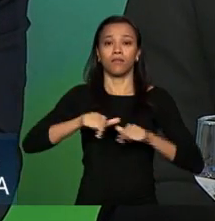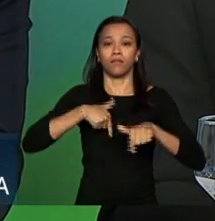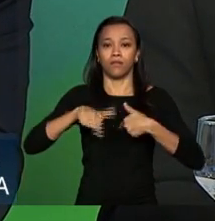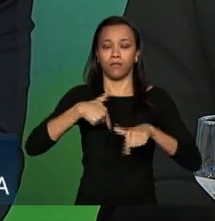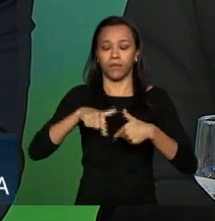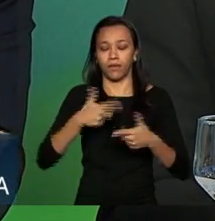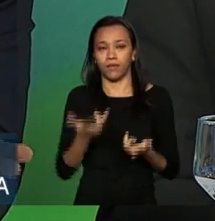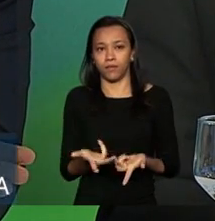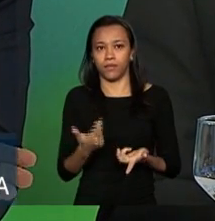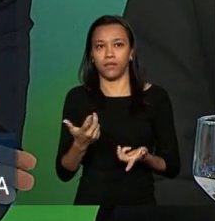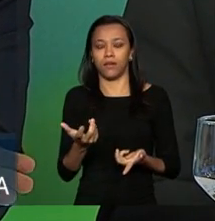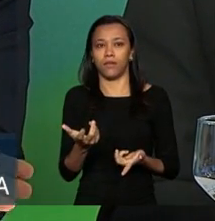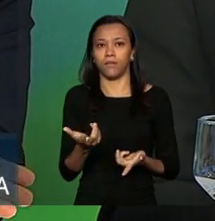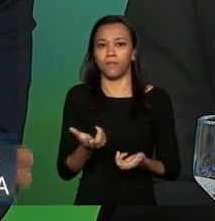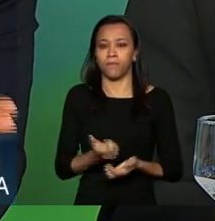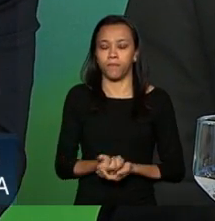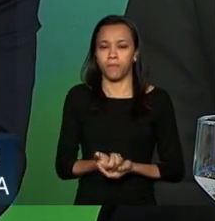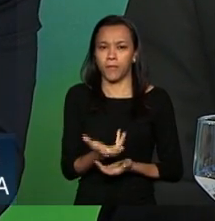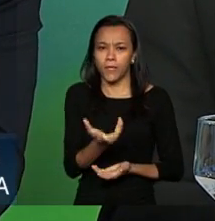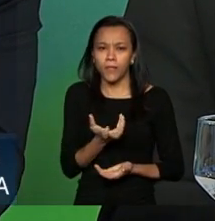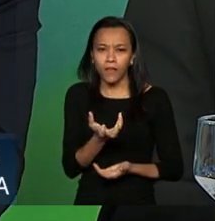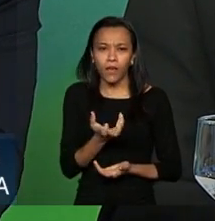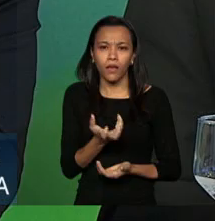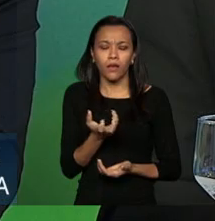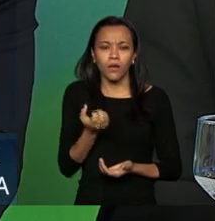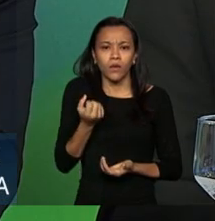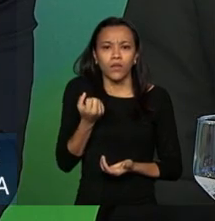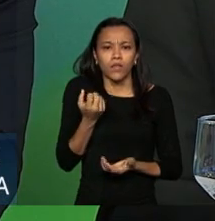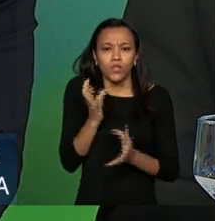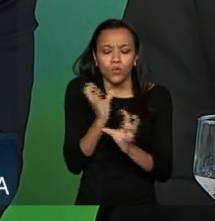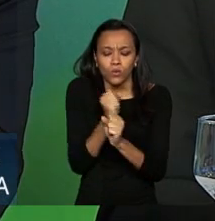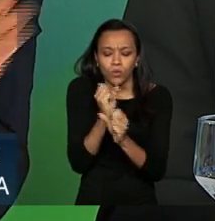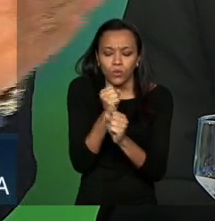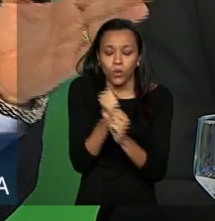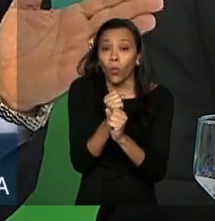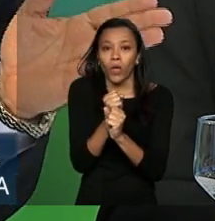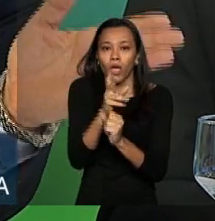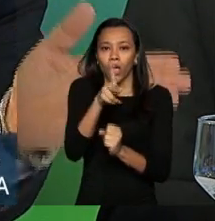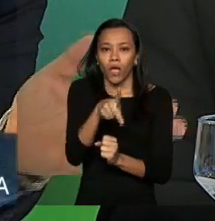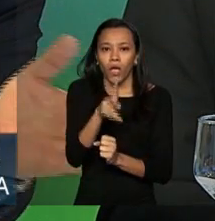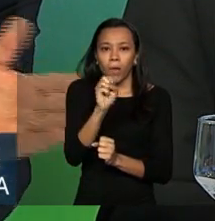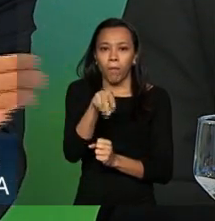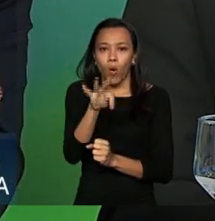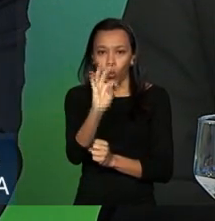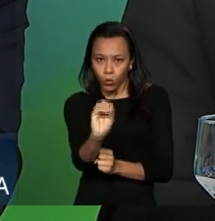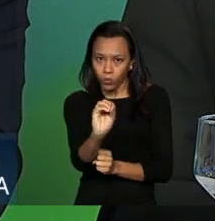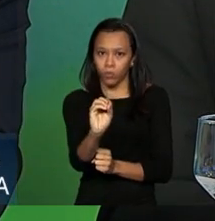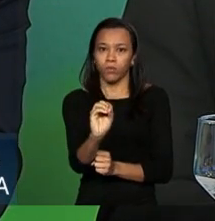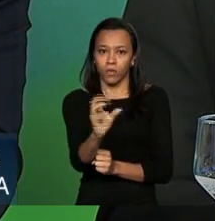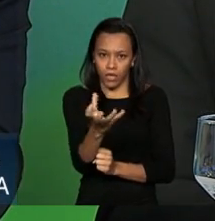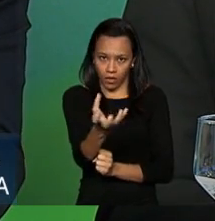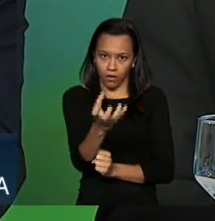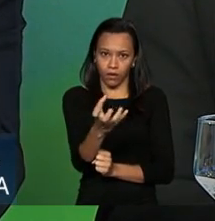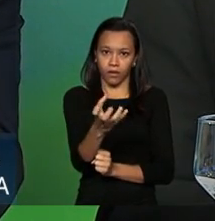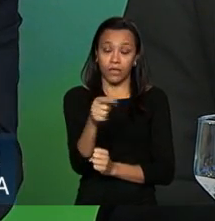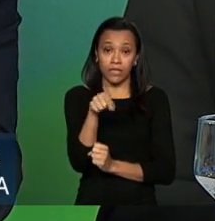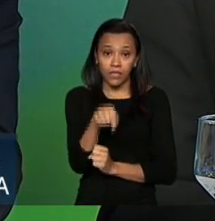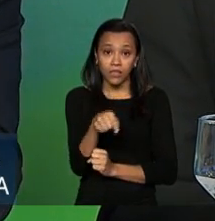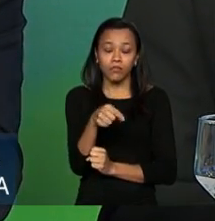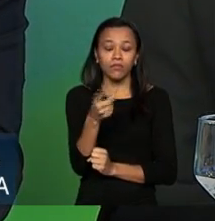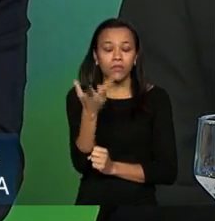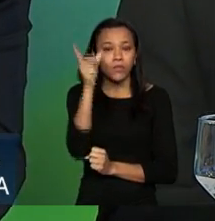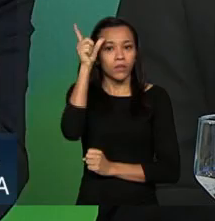conseguir atingir o número de pontos para afastar o efeito do fator ele continua com isso por um tempo e isso dá uma